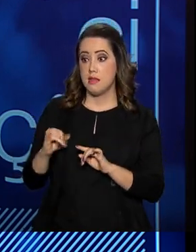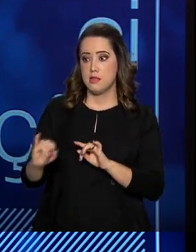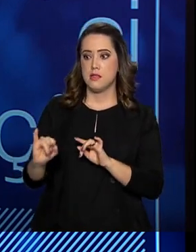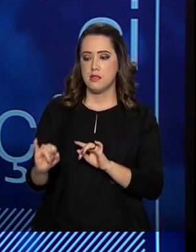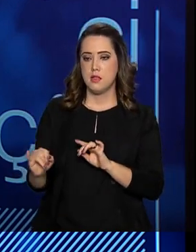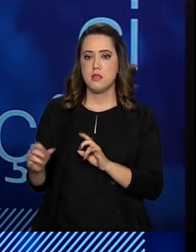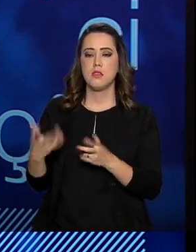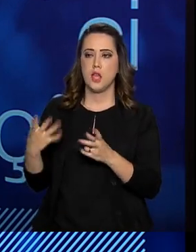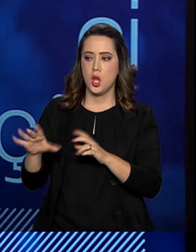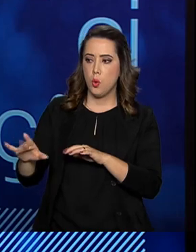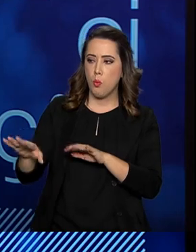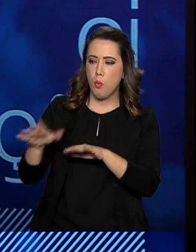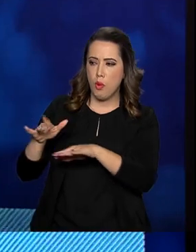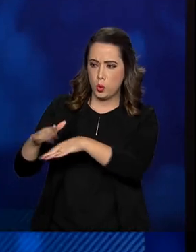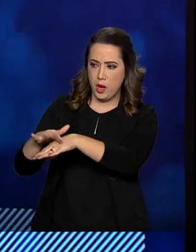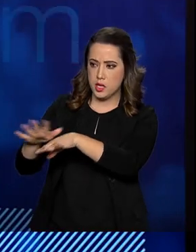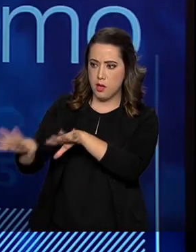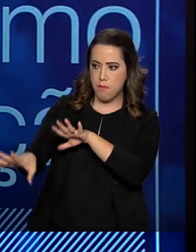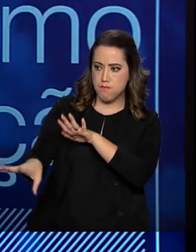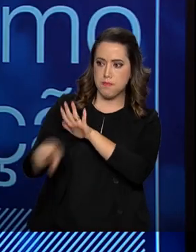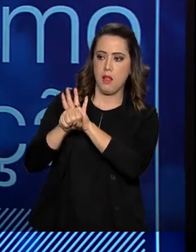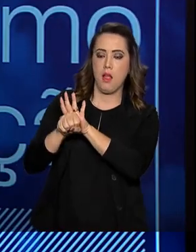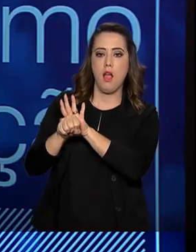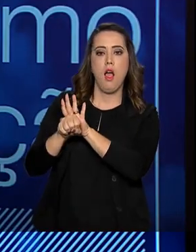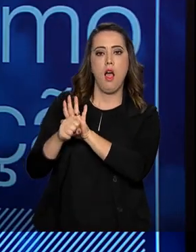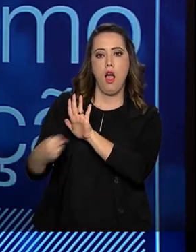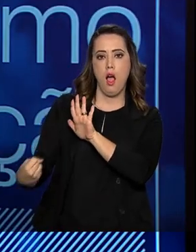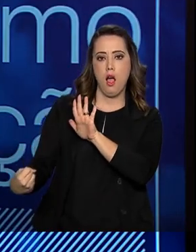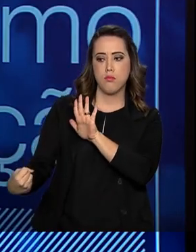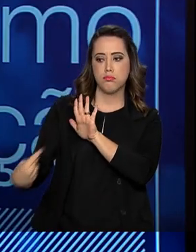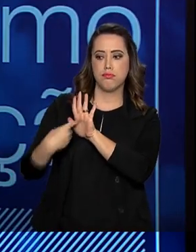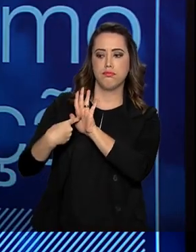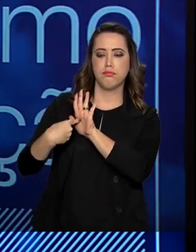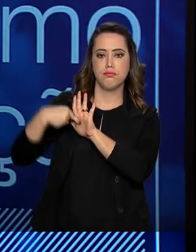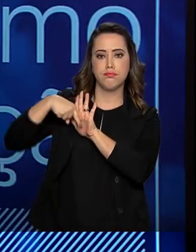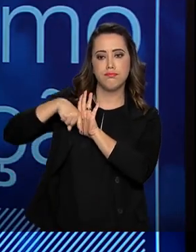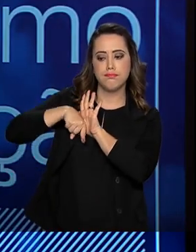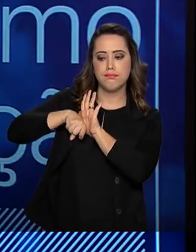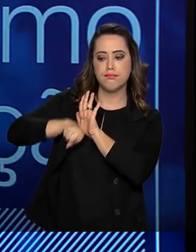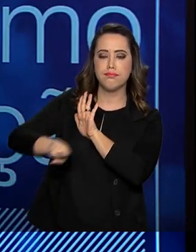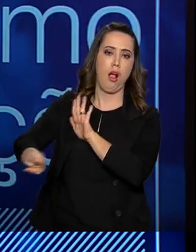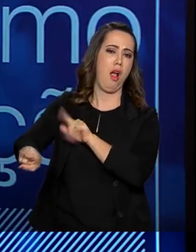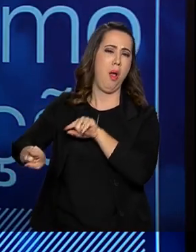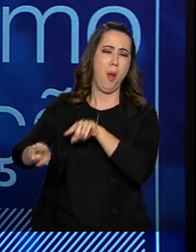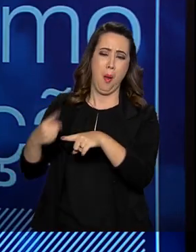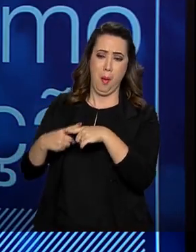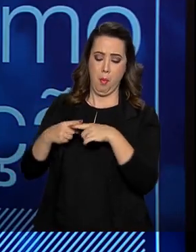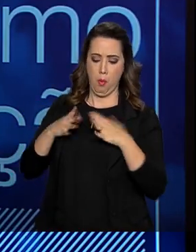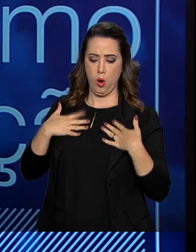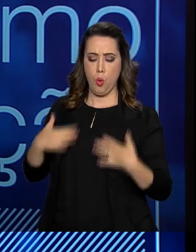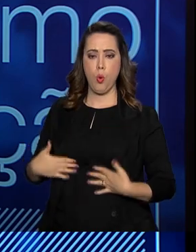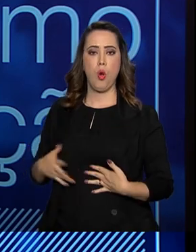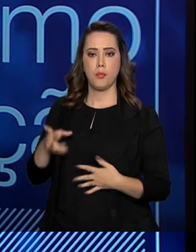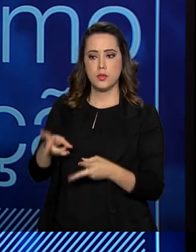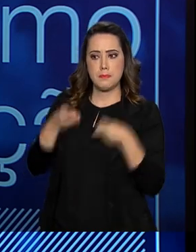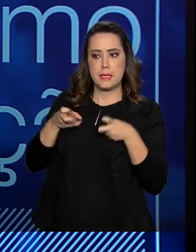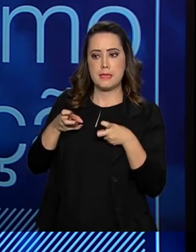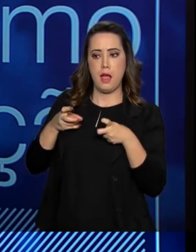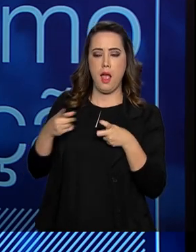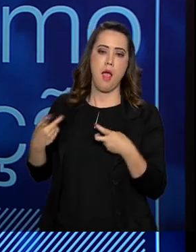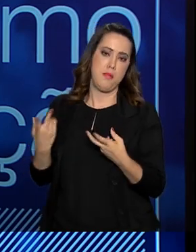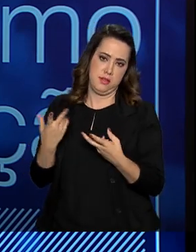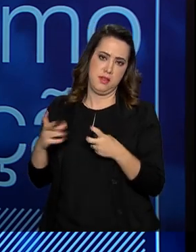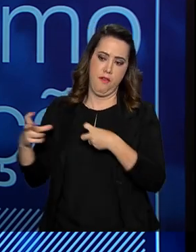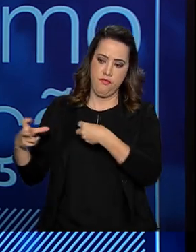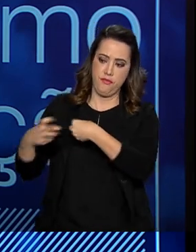pegamos essa doença no futuro, em outra ocasião, o nosso organismo já está preparado para reconhecer aquele vírus, aquela